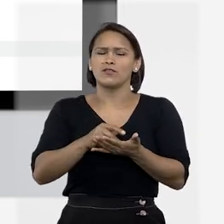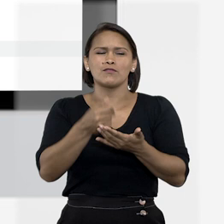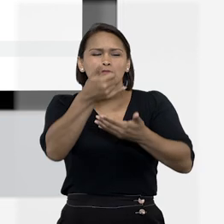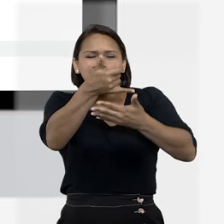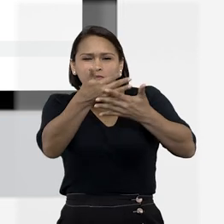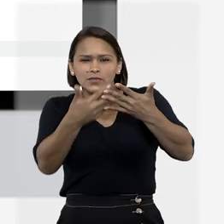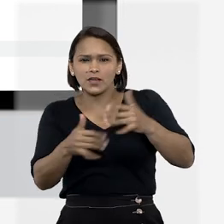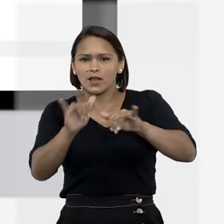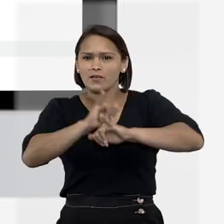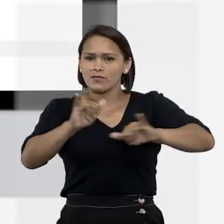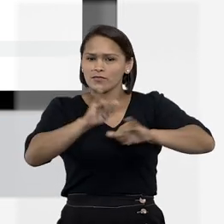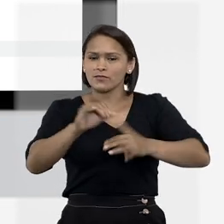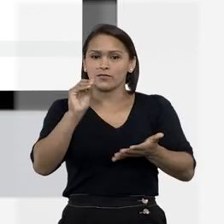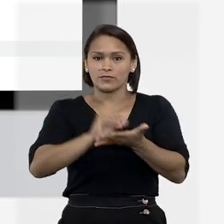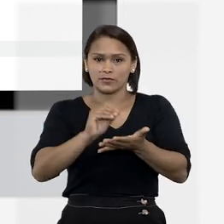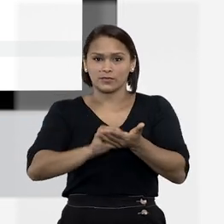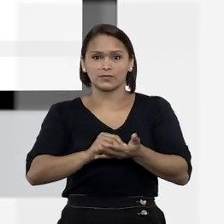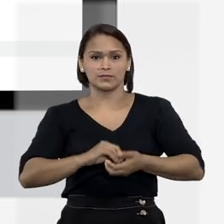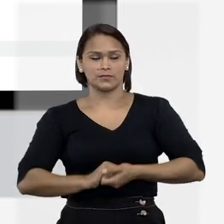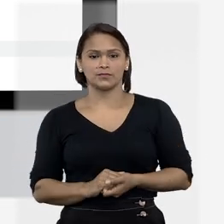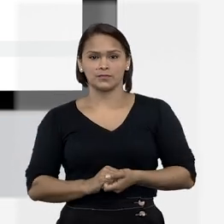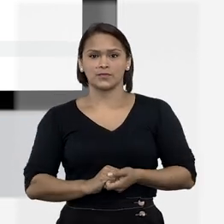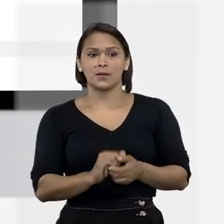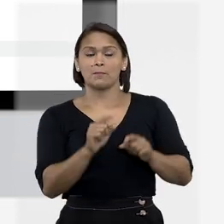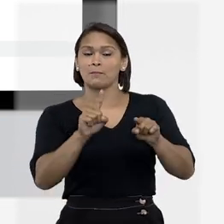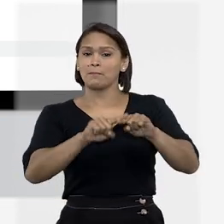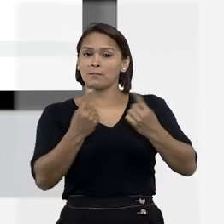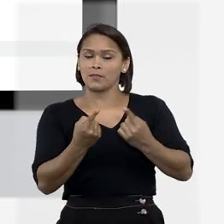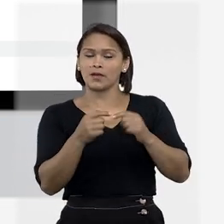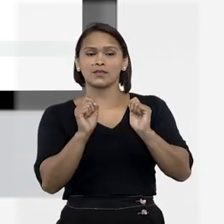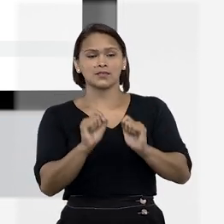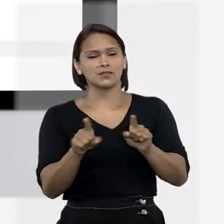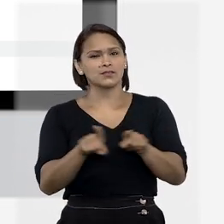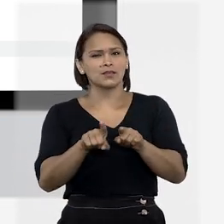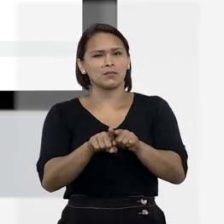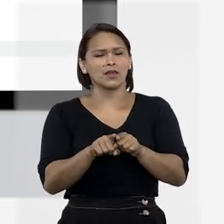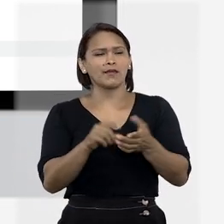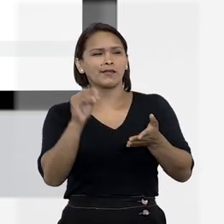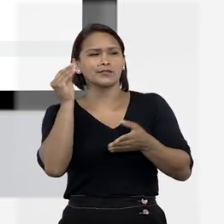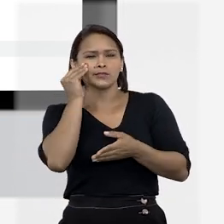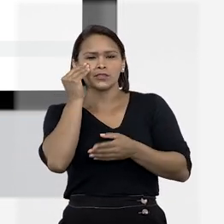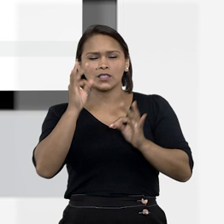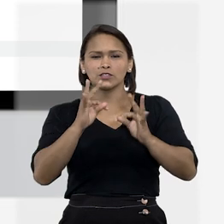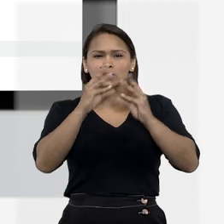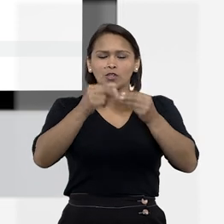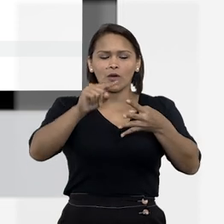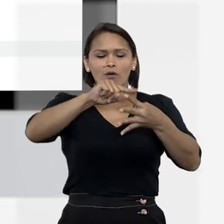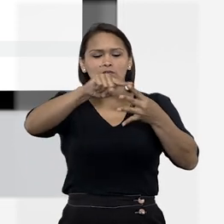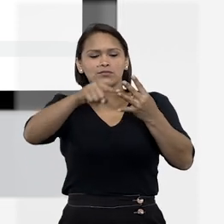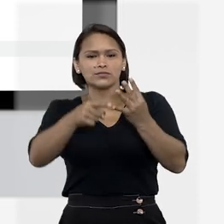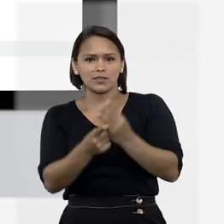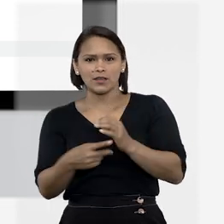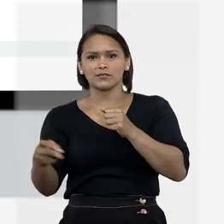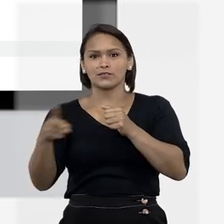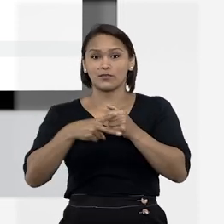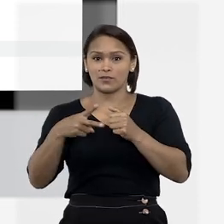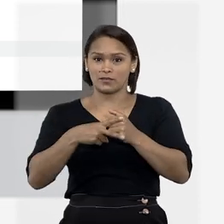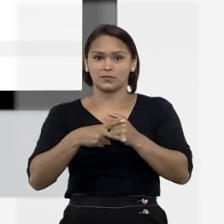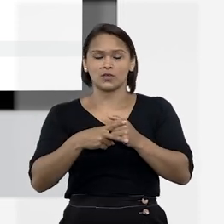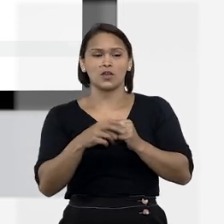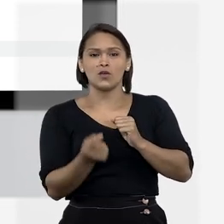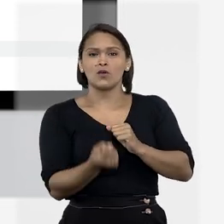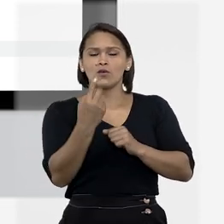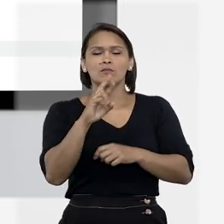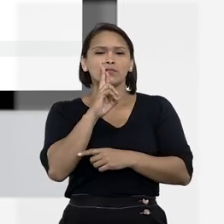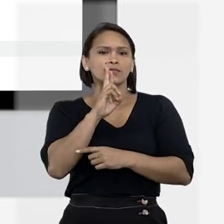muita informação relevante. Por outro lado, também não vou tentar escrever todas as possibilidades. Uma